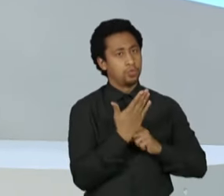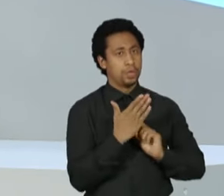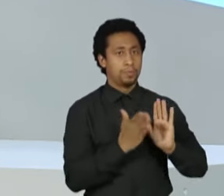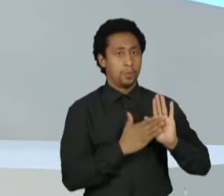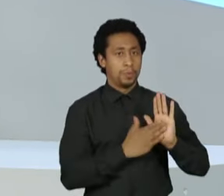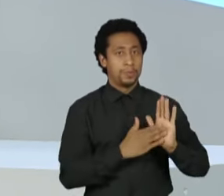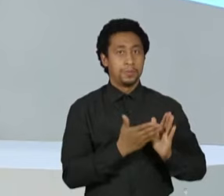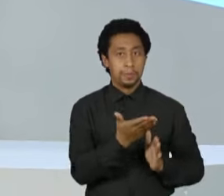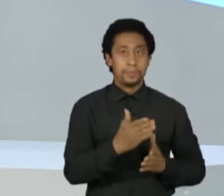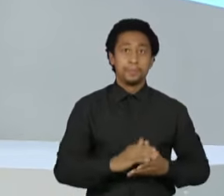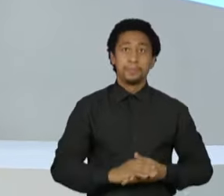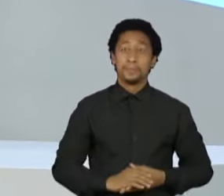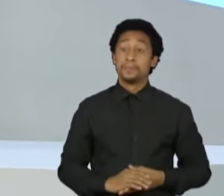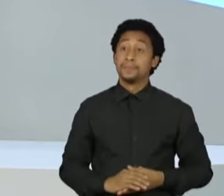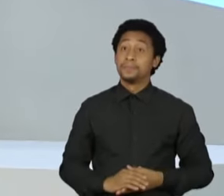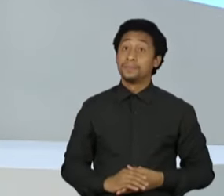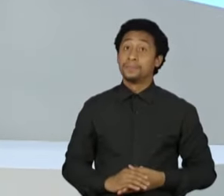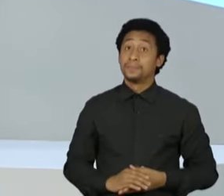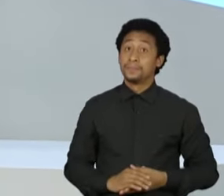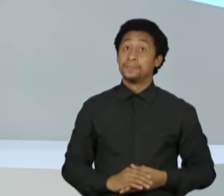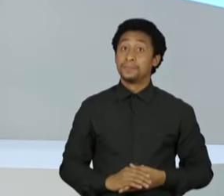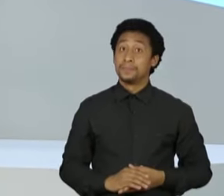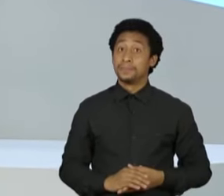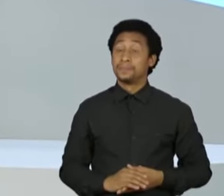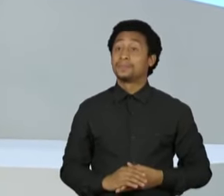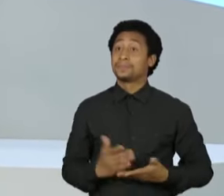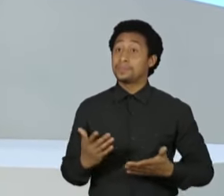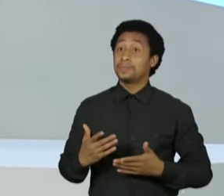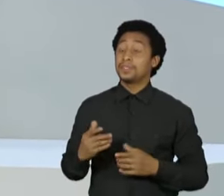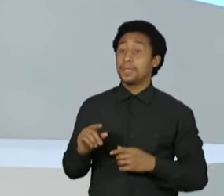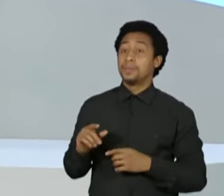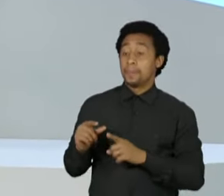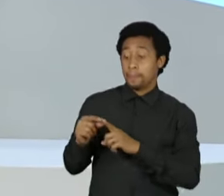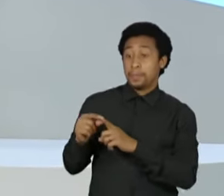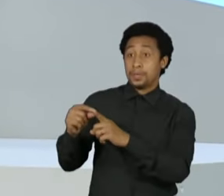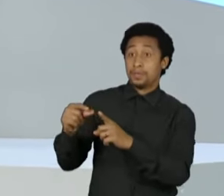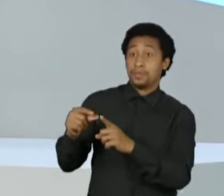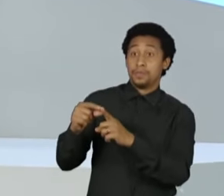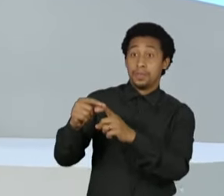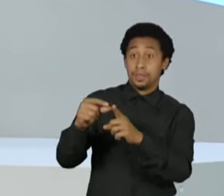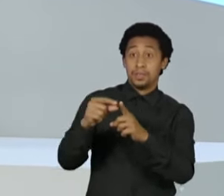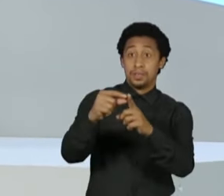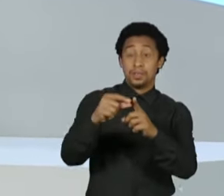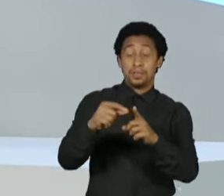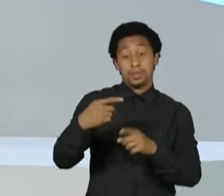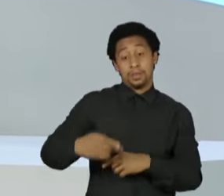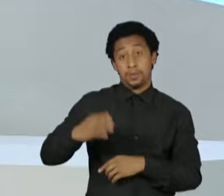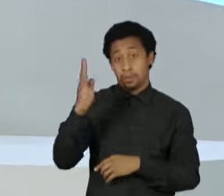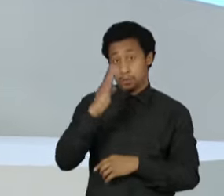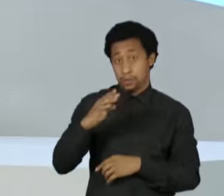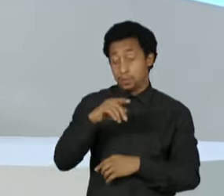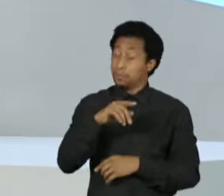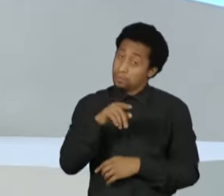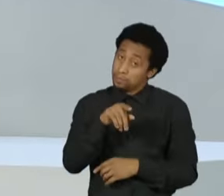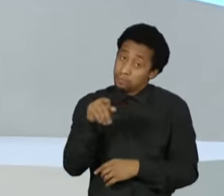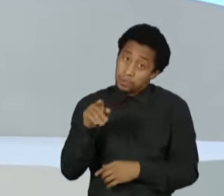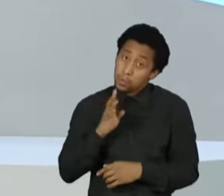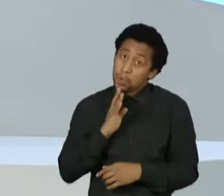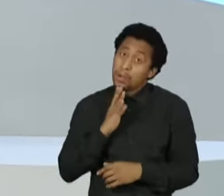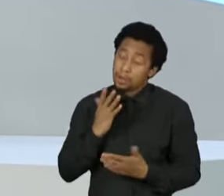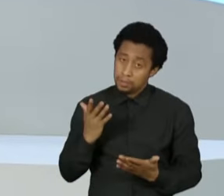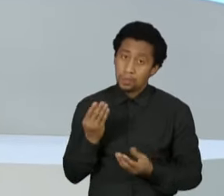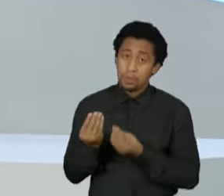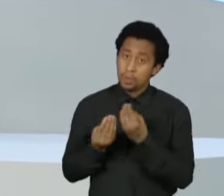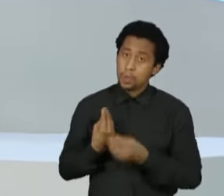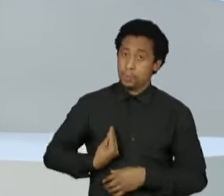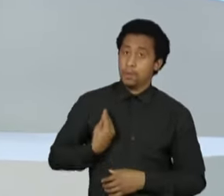que é bem-vinda de subúrbios do país, acho que a gente conhece bem a realidade da negritude. E até me lembro de uma